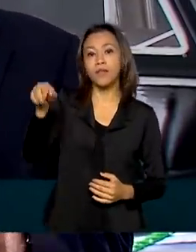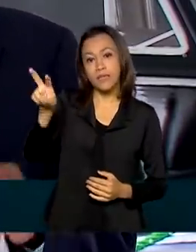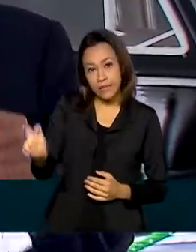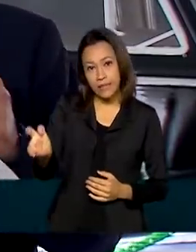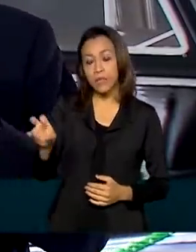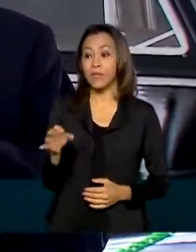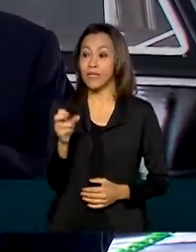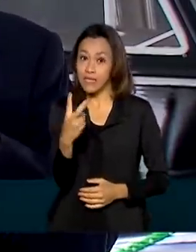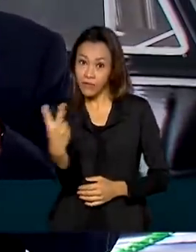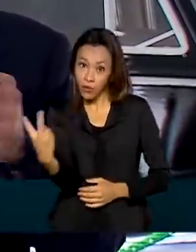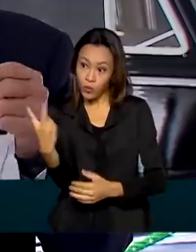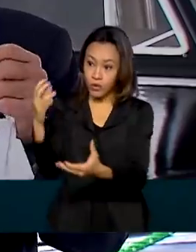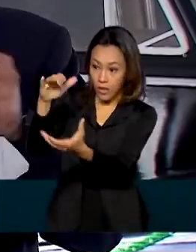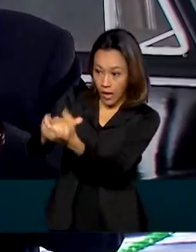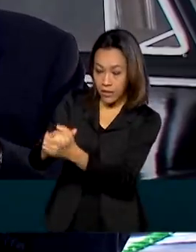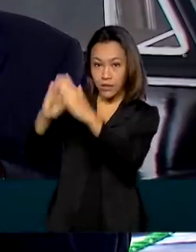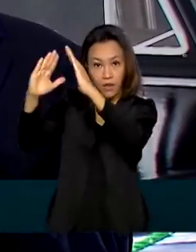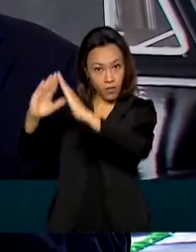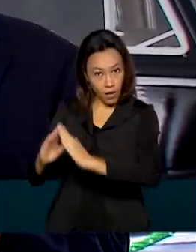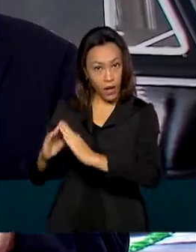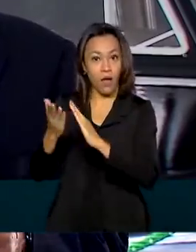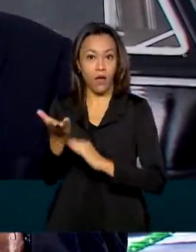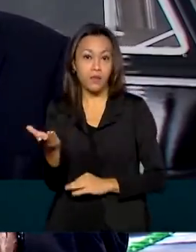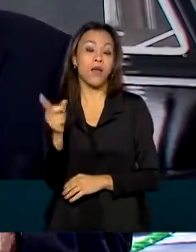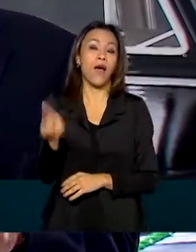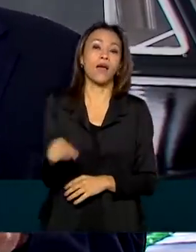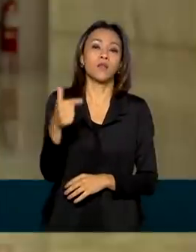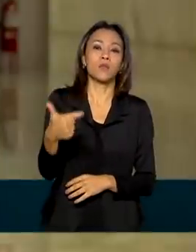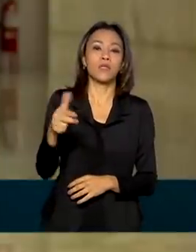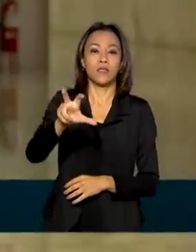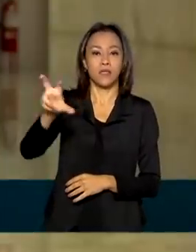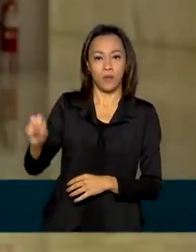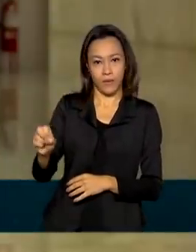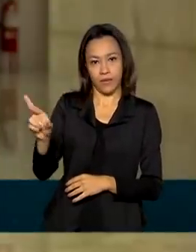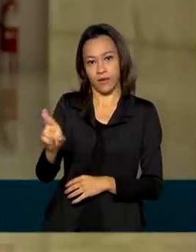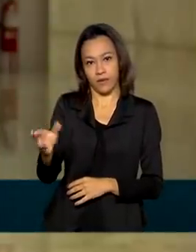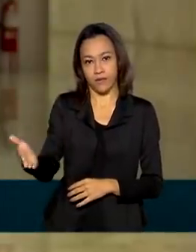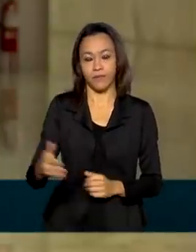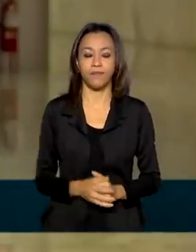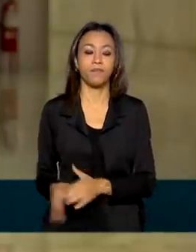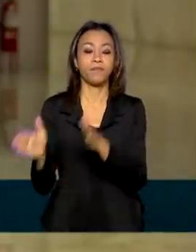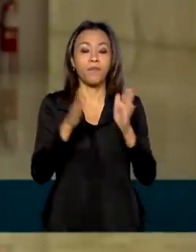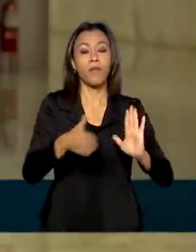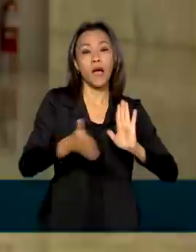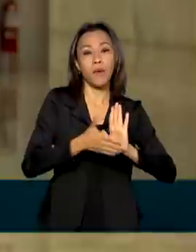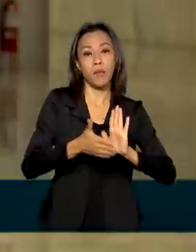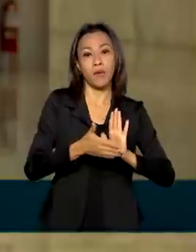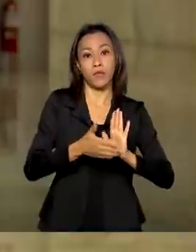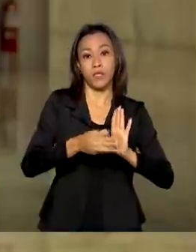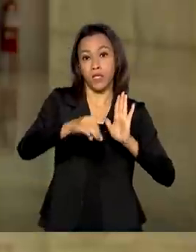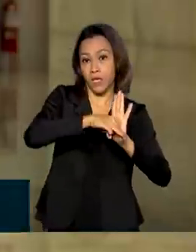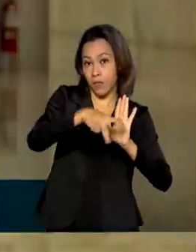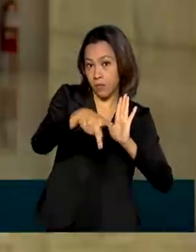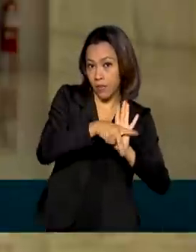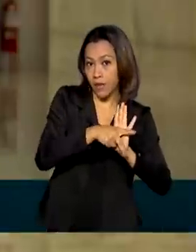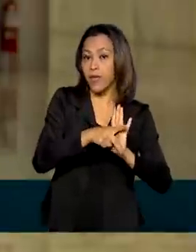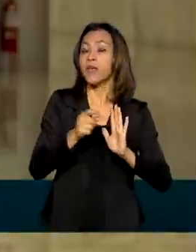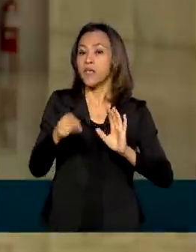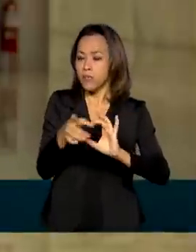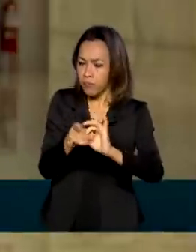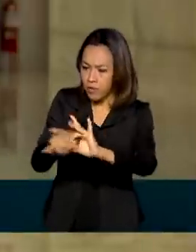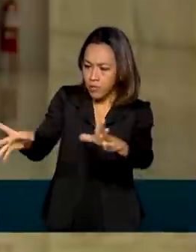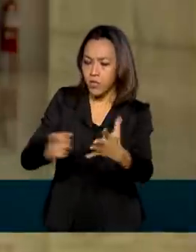Se for o casal, os dois, aí já são 250. A proposta de emenda constitucional que autoriza o pagamento do